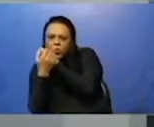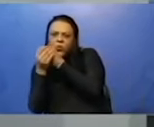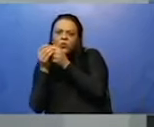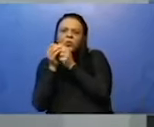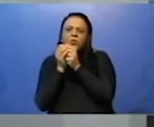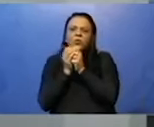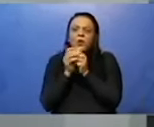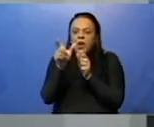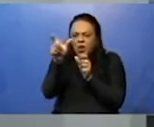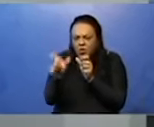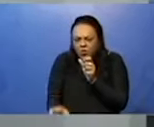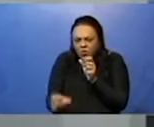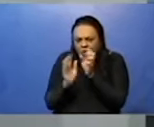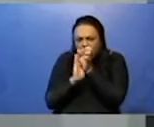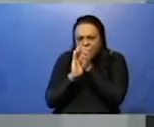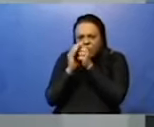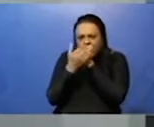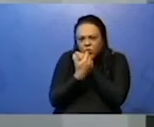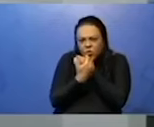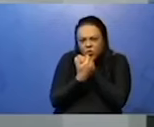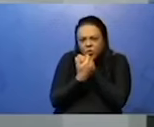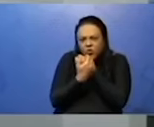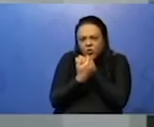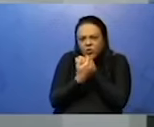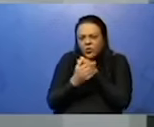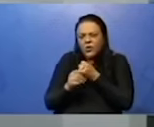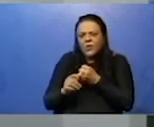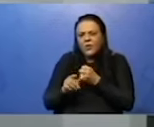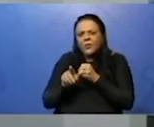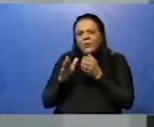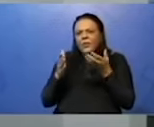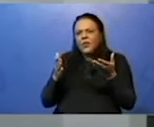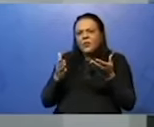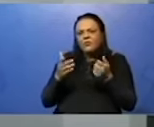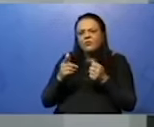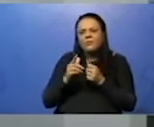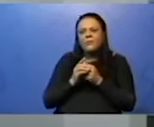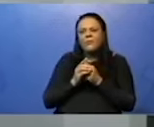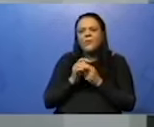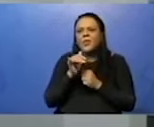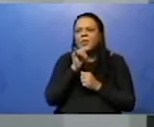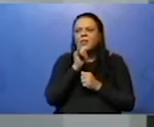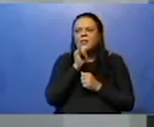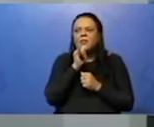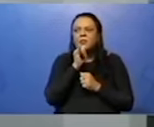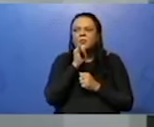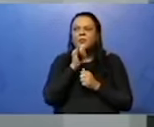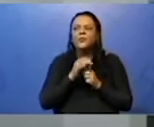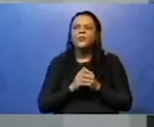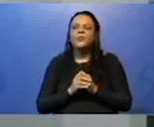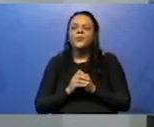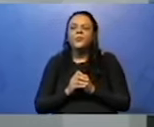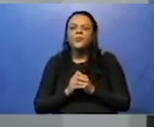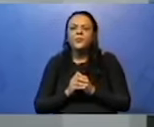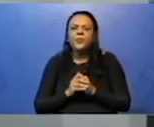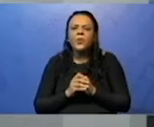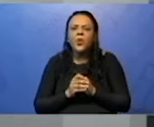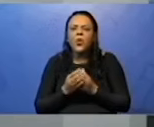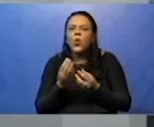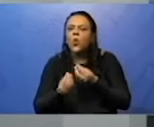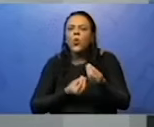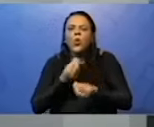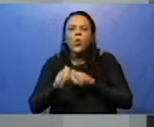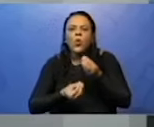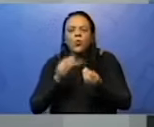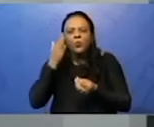E esse sujeito, então, a gente fala que é um sujeito desinencial. Vamos ver os exemplos. Para saber disso,